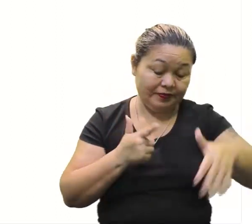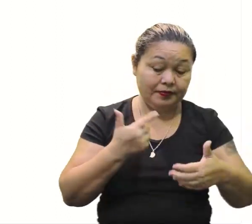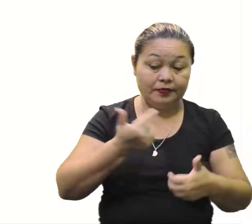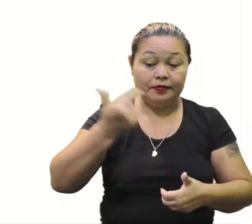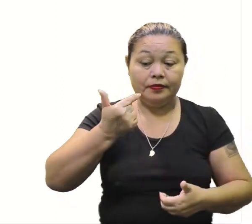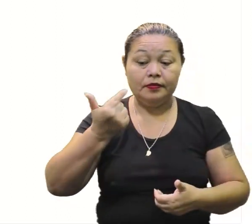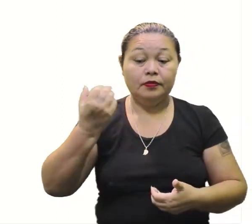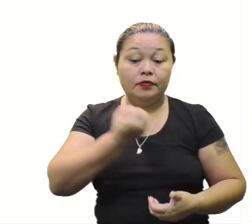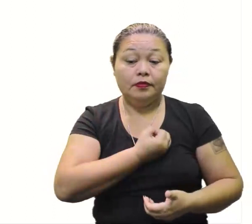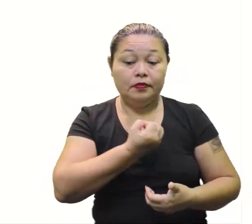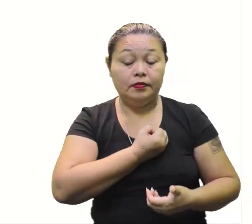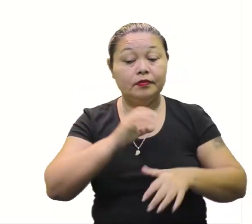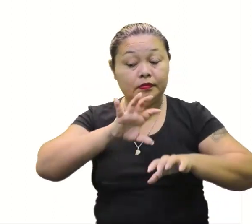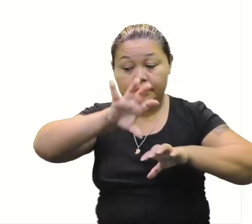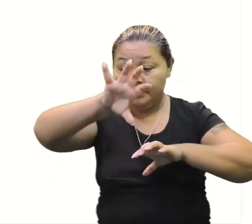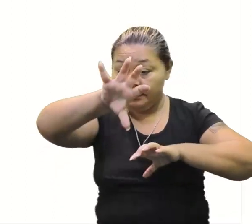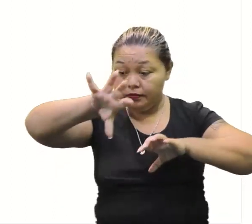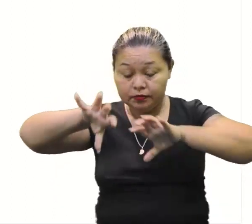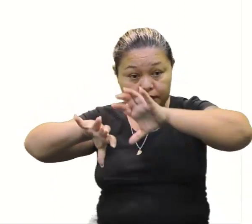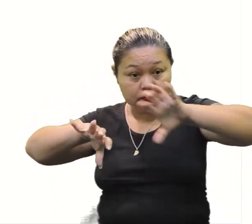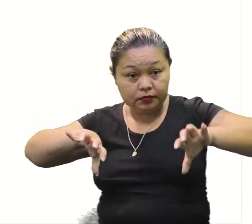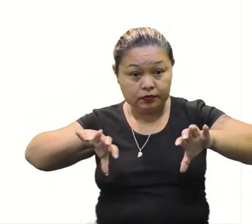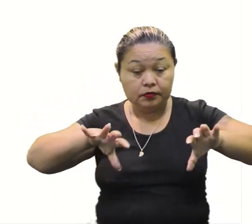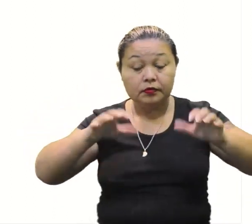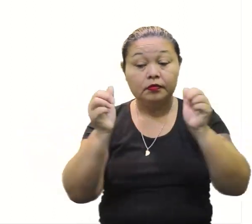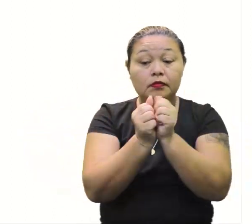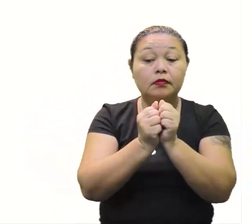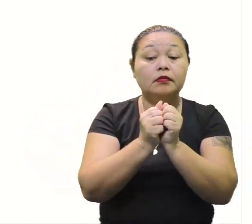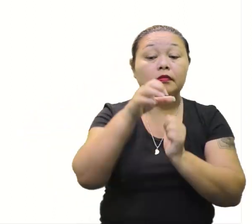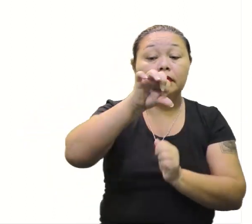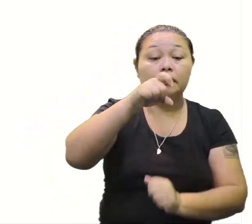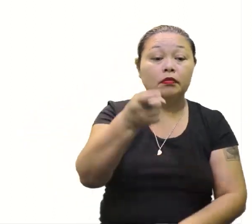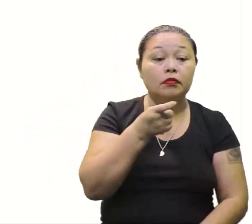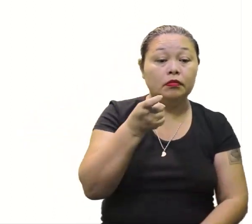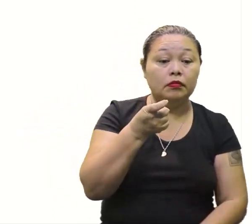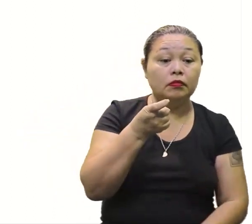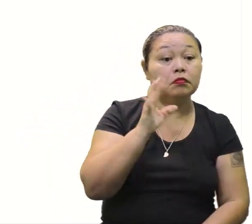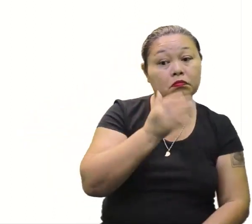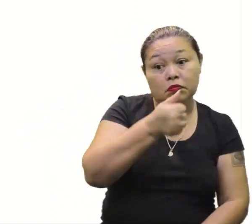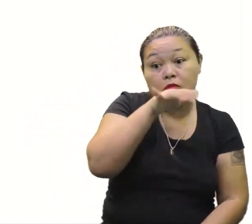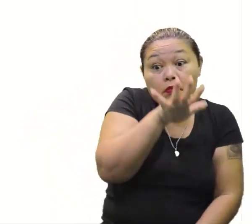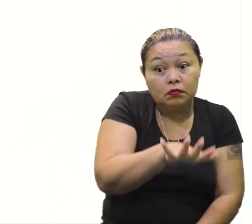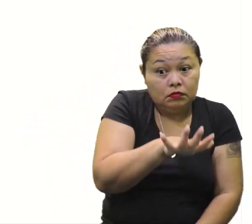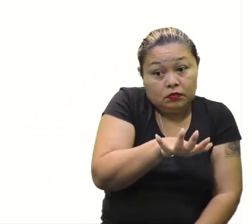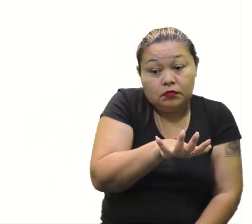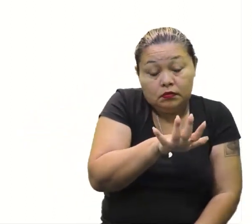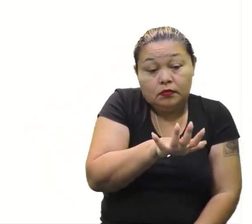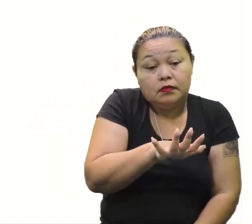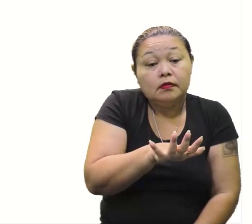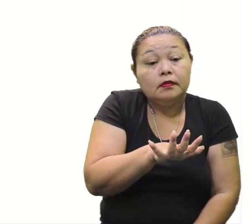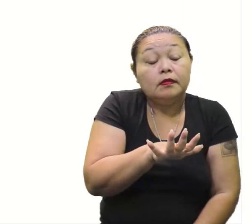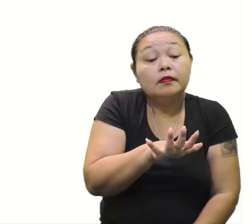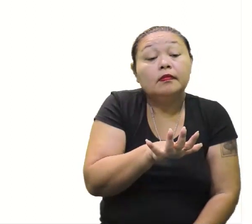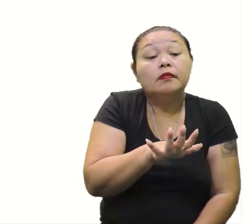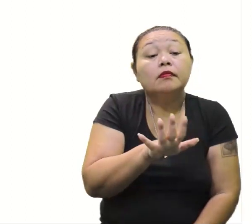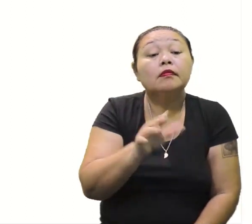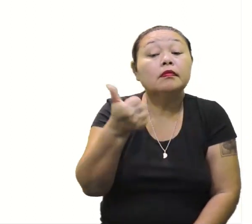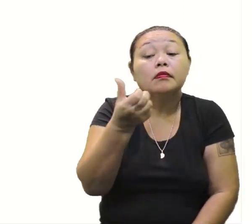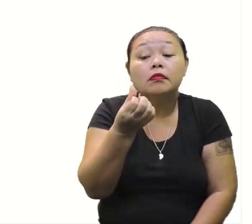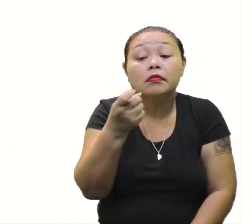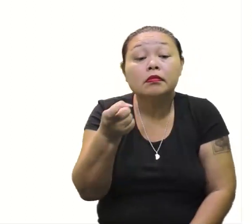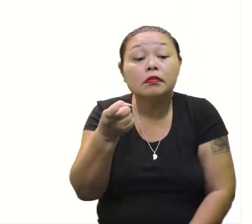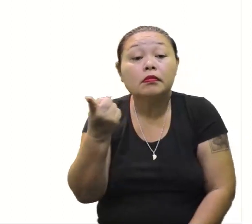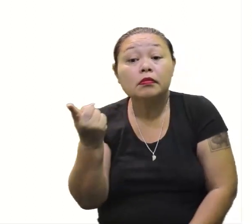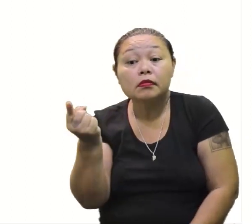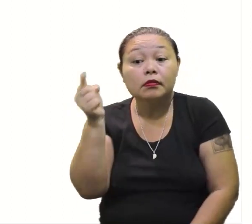membro só os números, né? Então quem acompanha a letra? 9X. Já está no primeiro membro, não precisa fazer nada. E o 6X